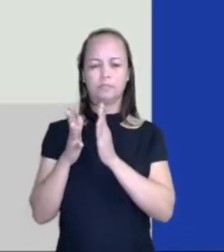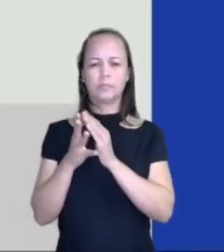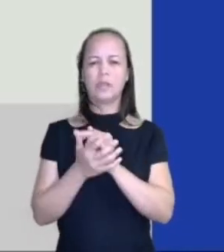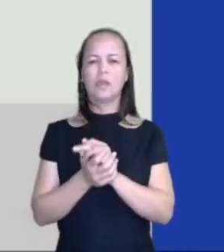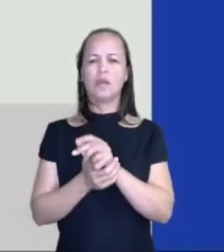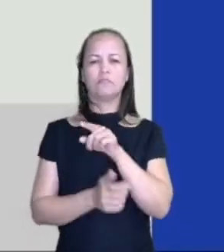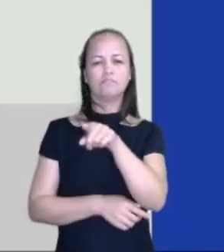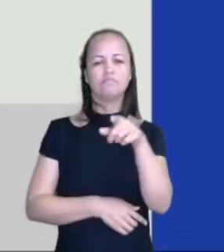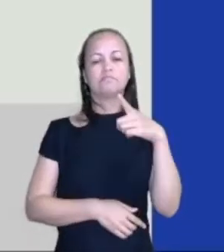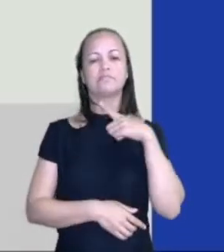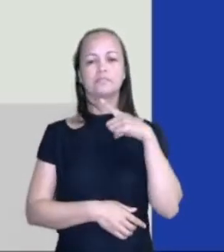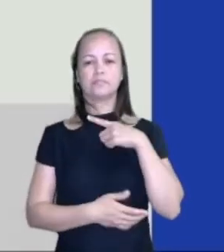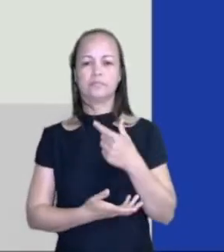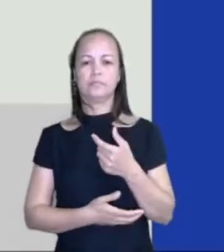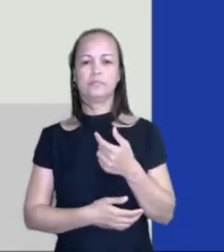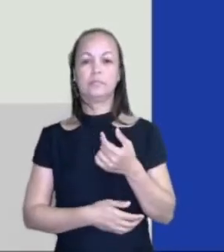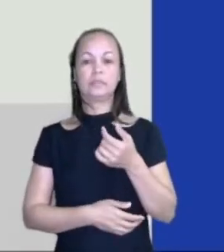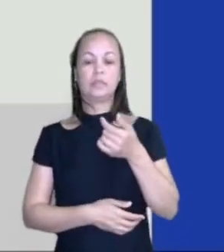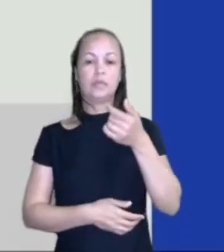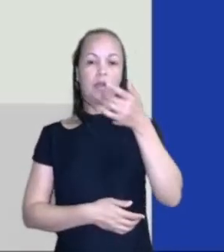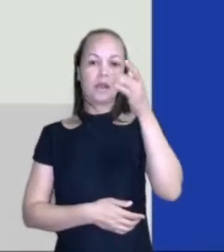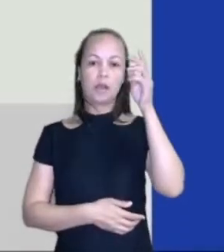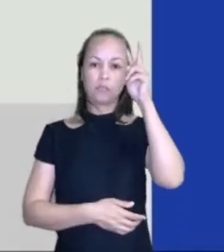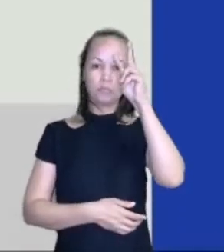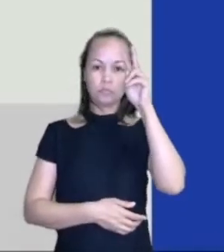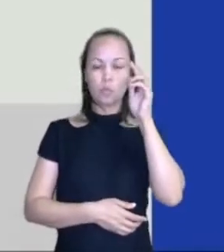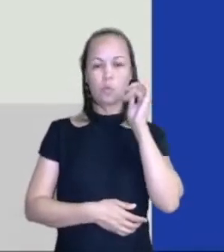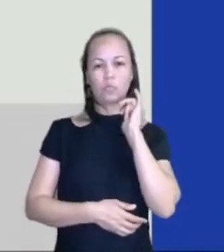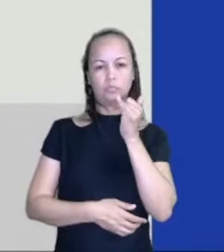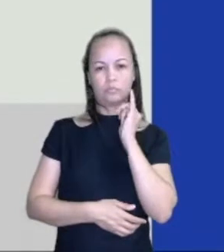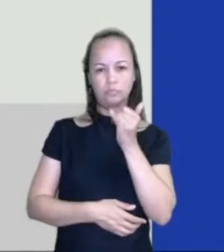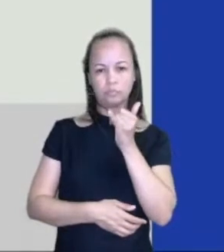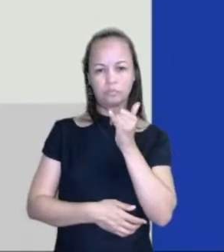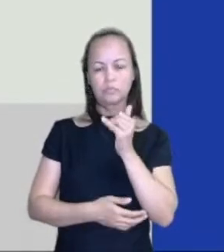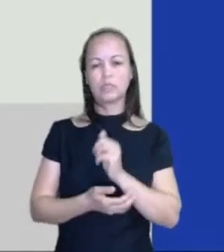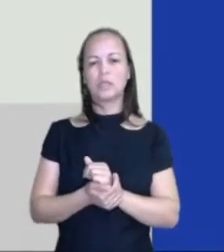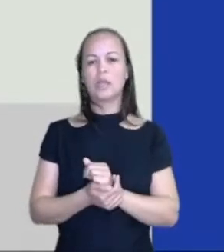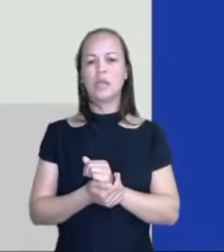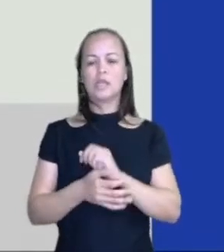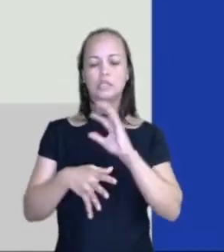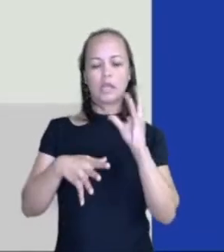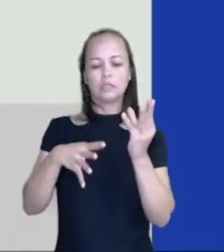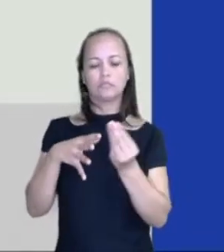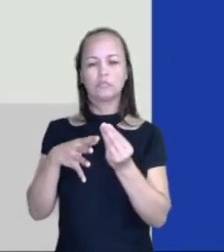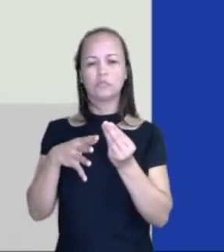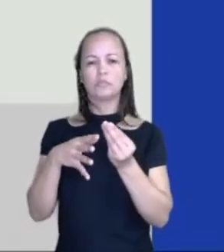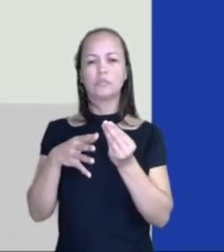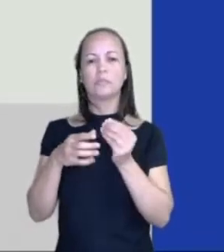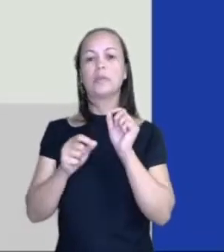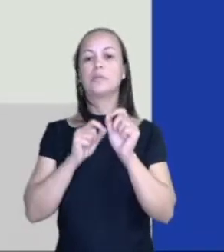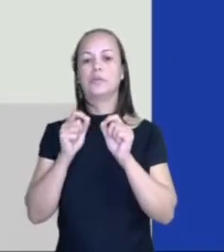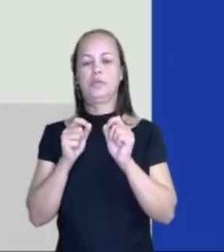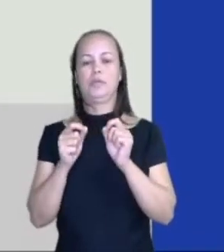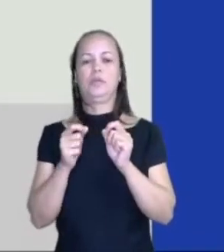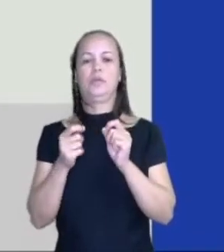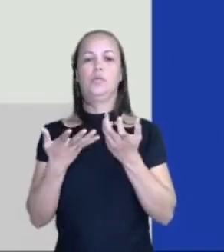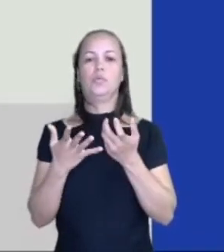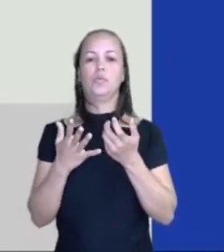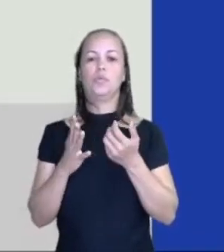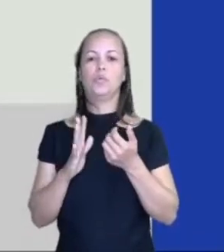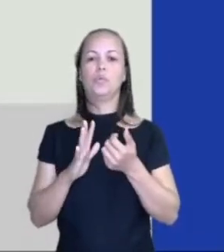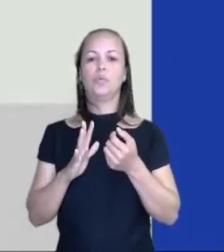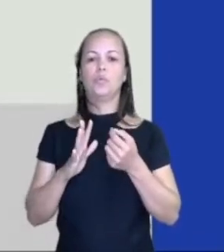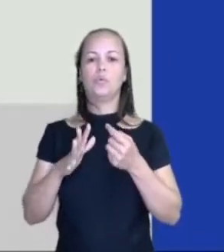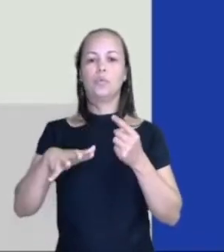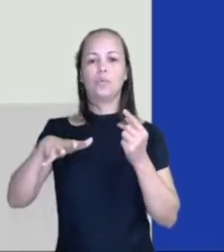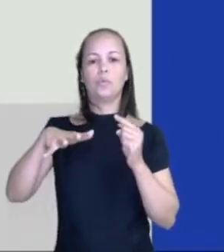Vocês têm aí o narrador, e ele está envolvido por quem? Pelo enredo. Então, enredo,